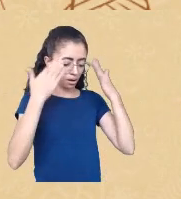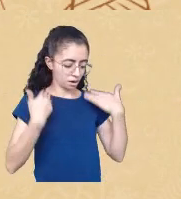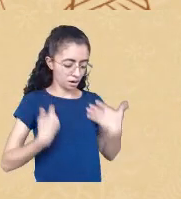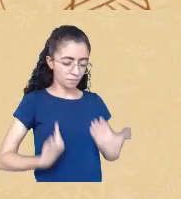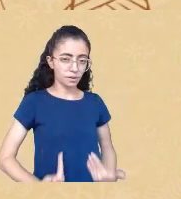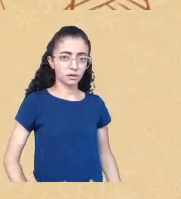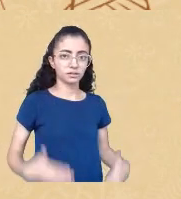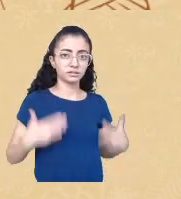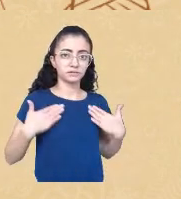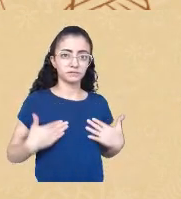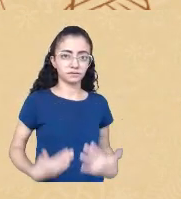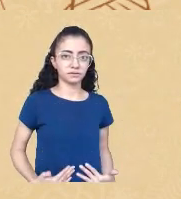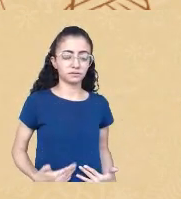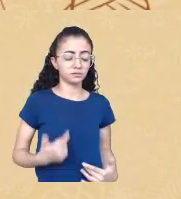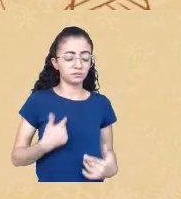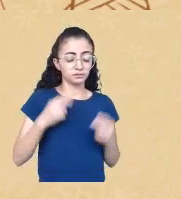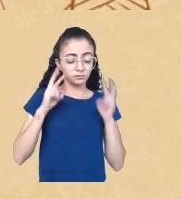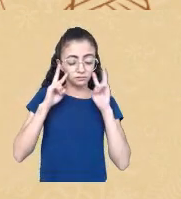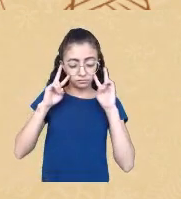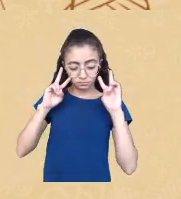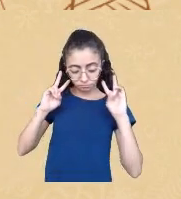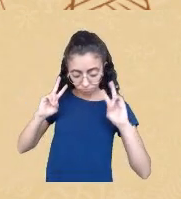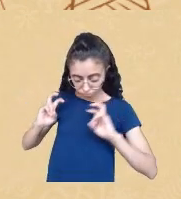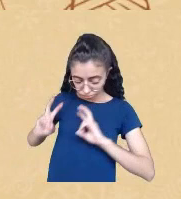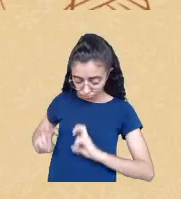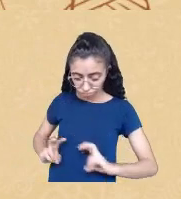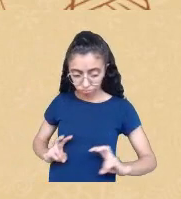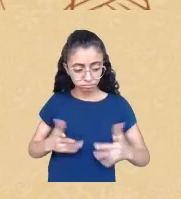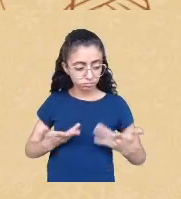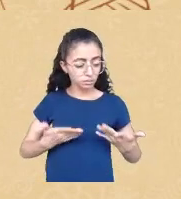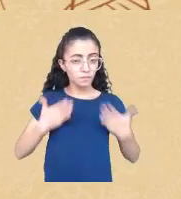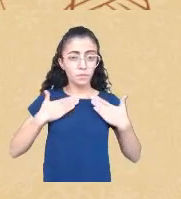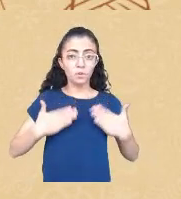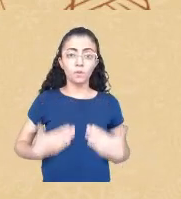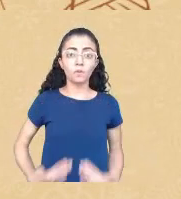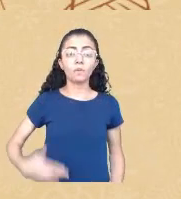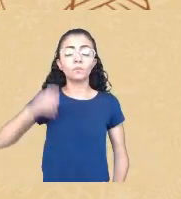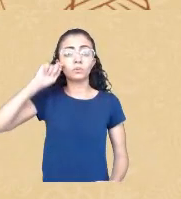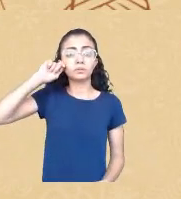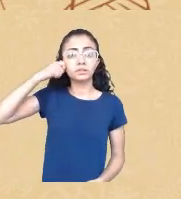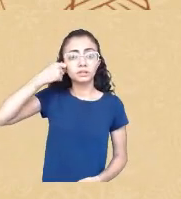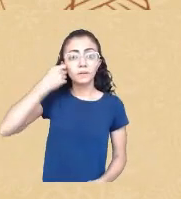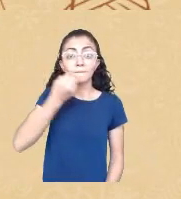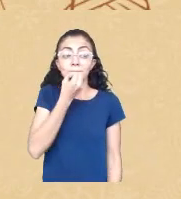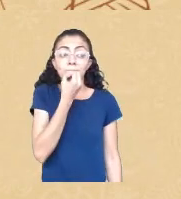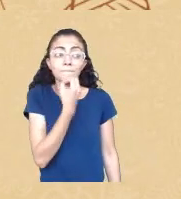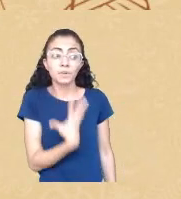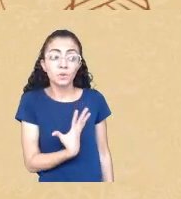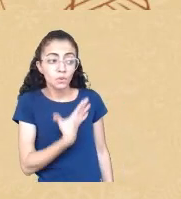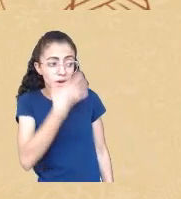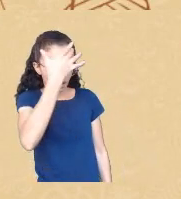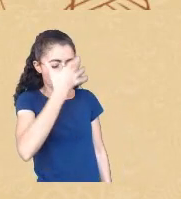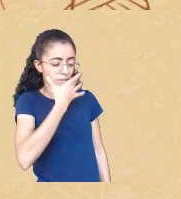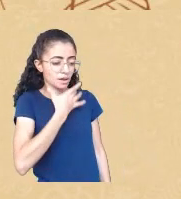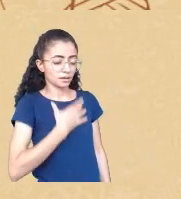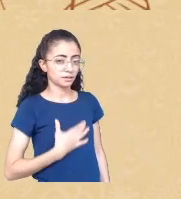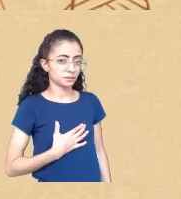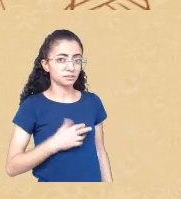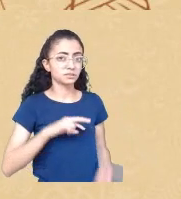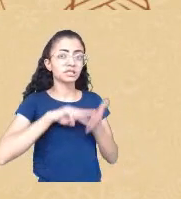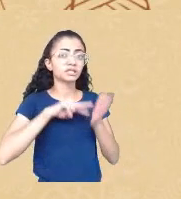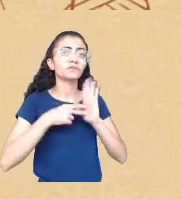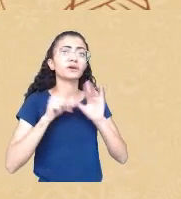corpo território negro porque a boa aparência leia-se não né não